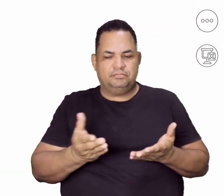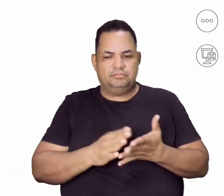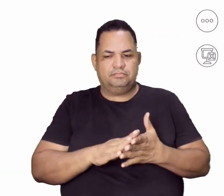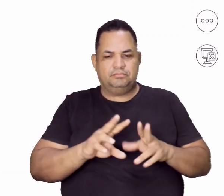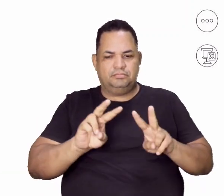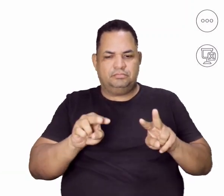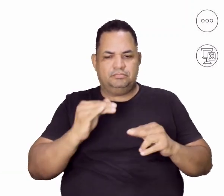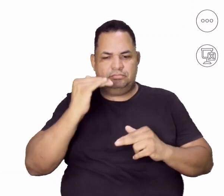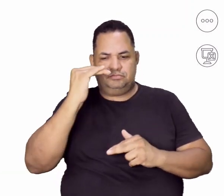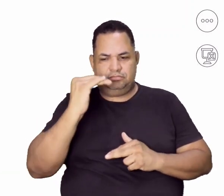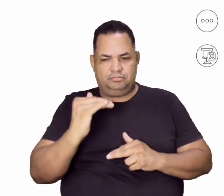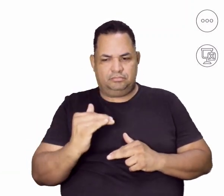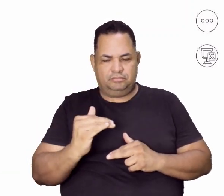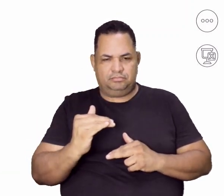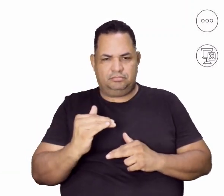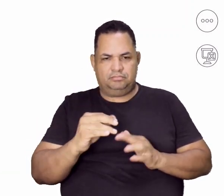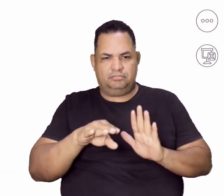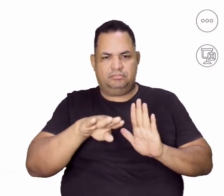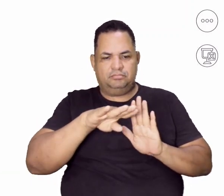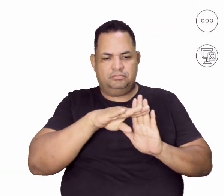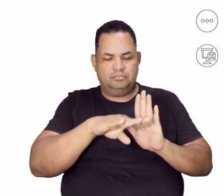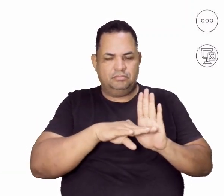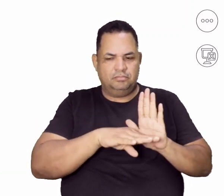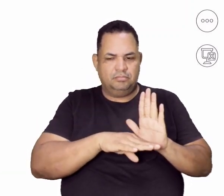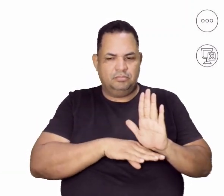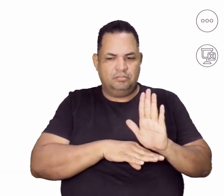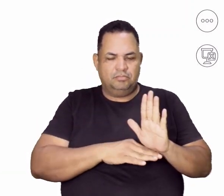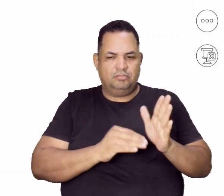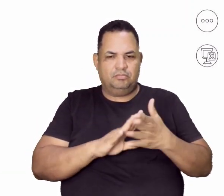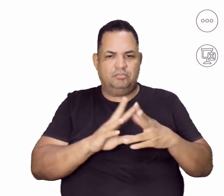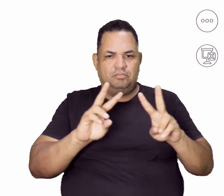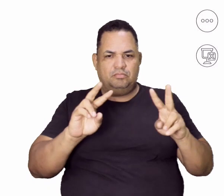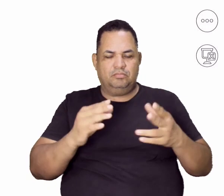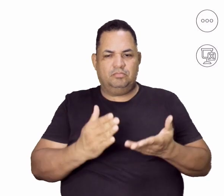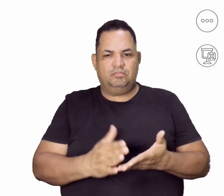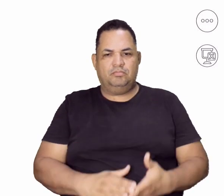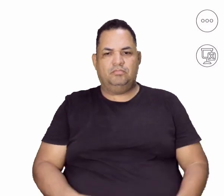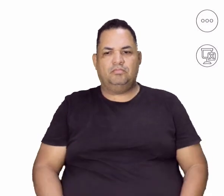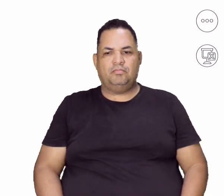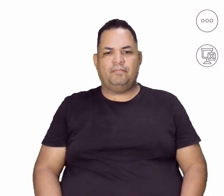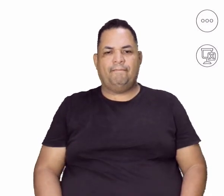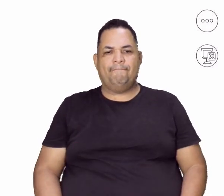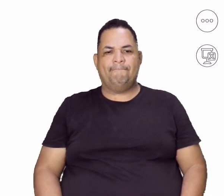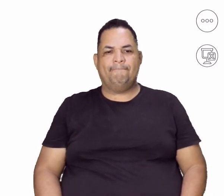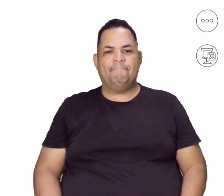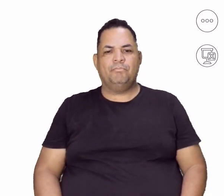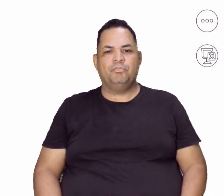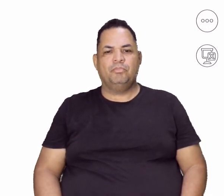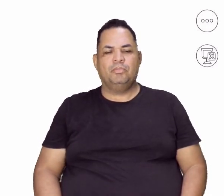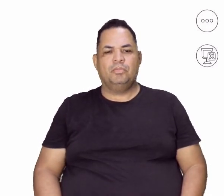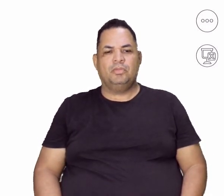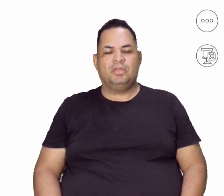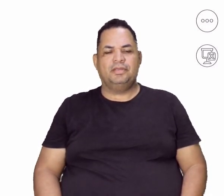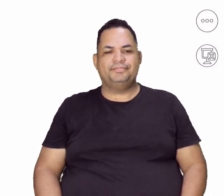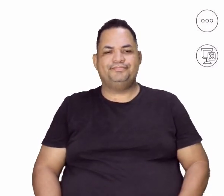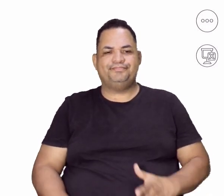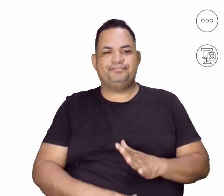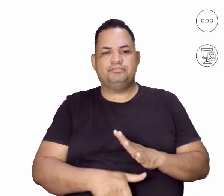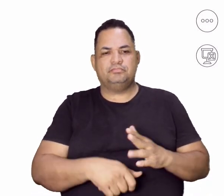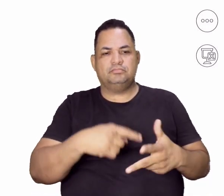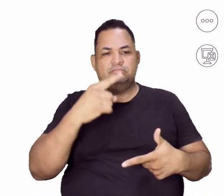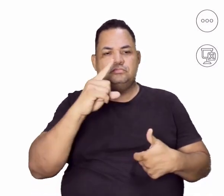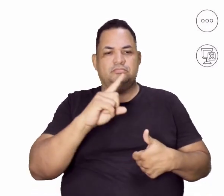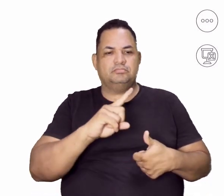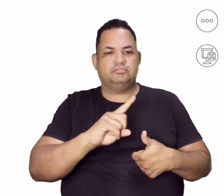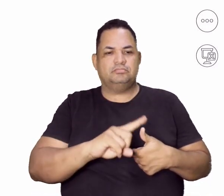importantes para a gente reforçar essa temática maior aí da imagem corporal e atividade física. A primeira é